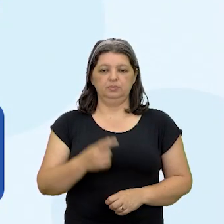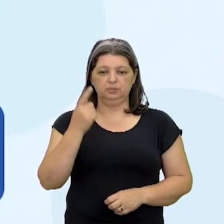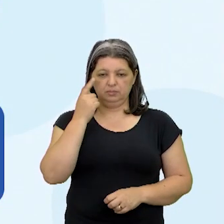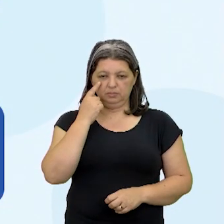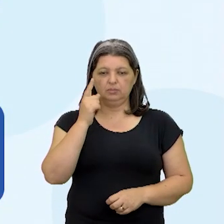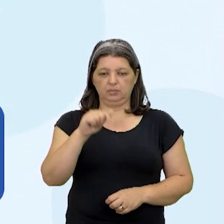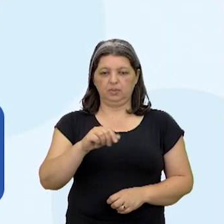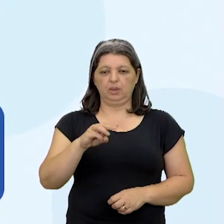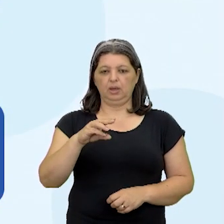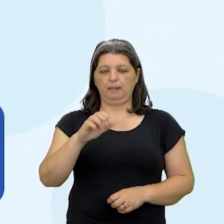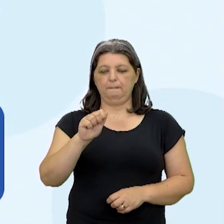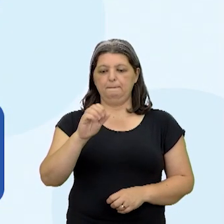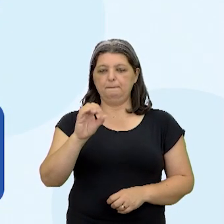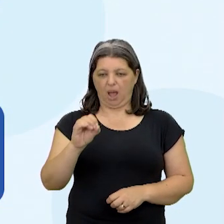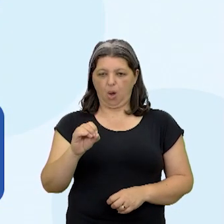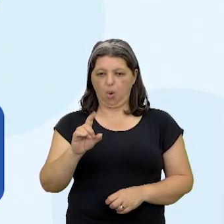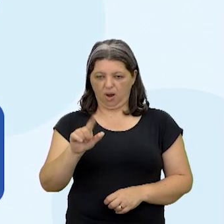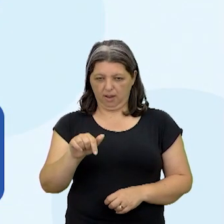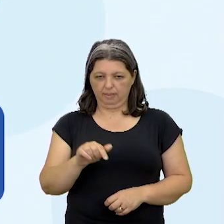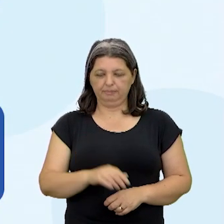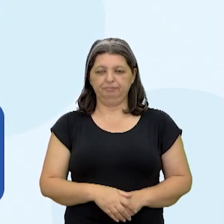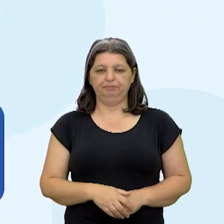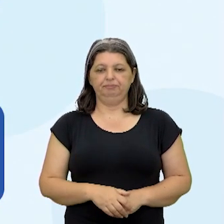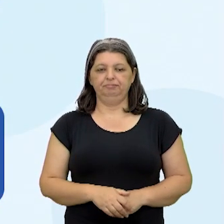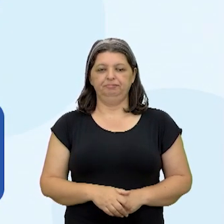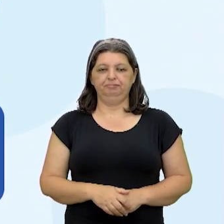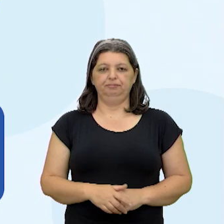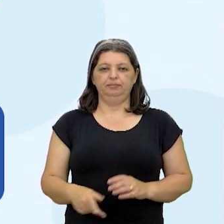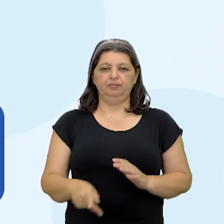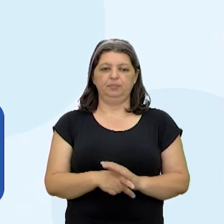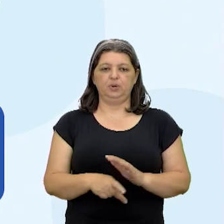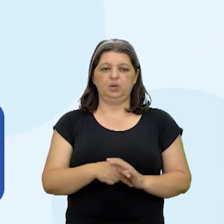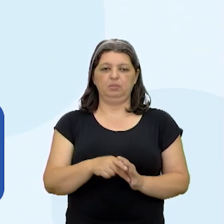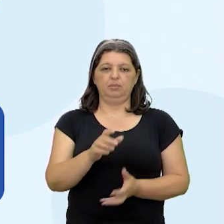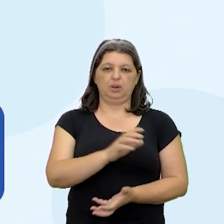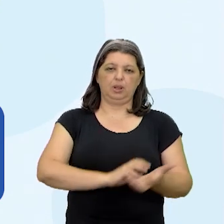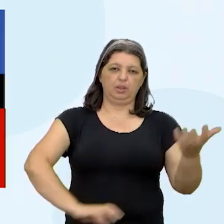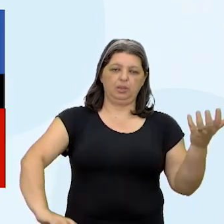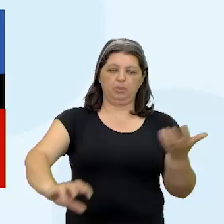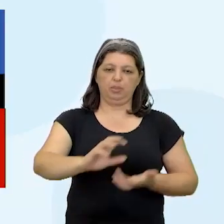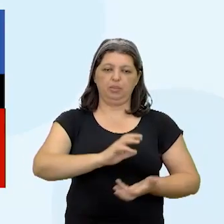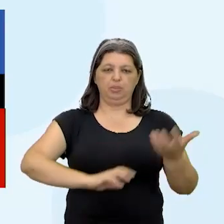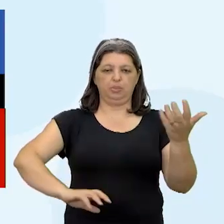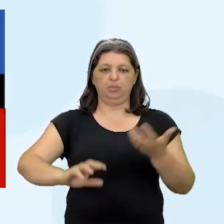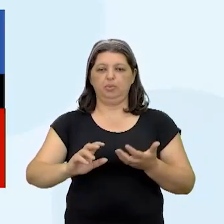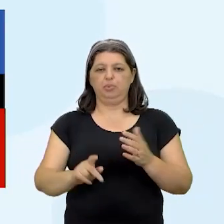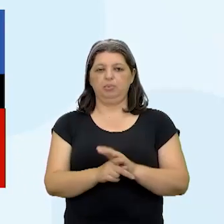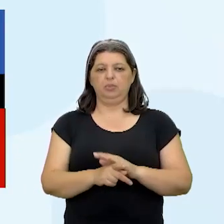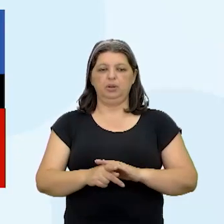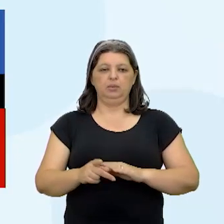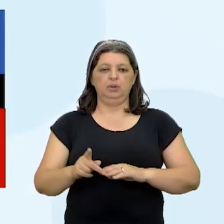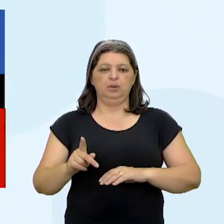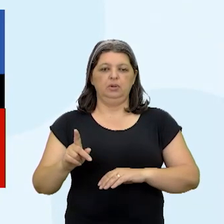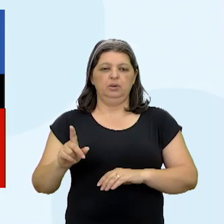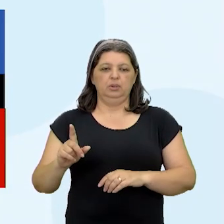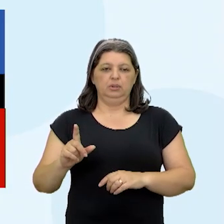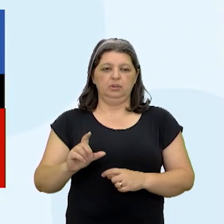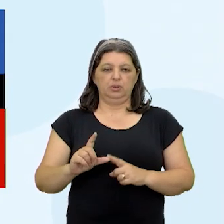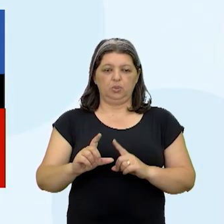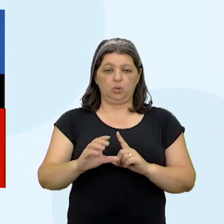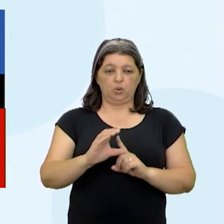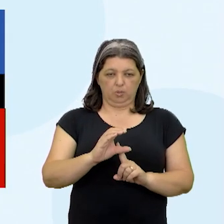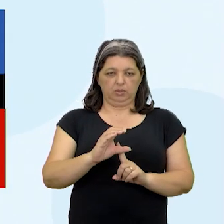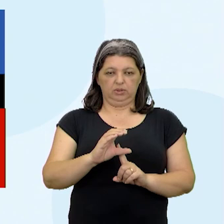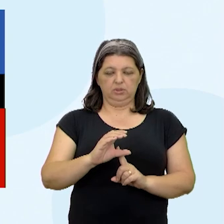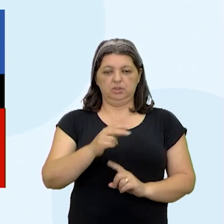Eu sou o Maurício Setung. O grande pai da Revolução Comunista na China. A gente vai agora pro próximo